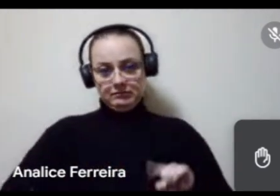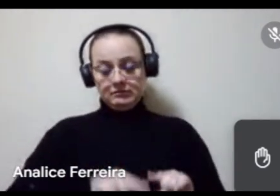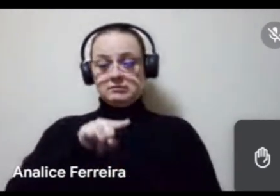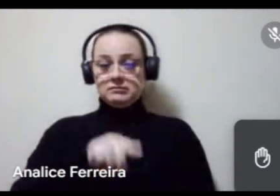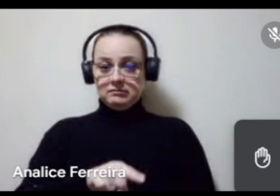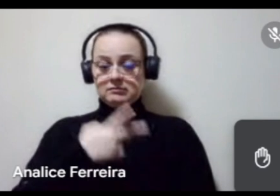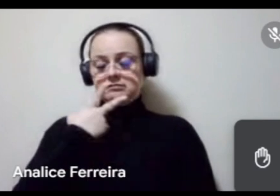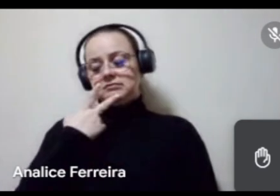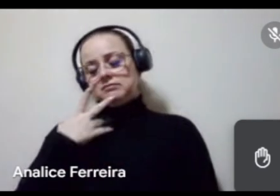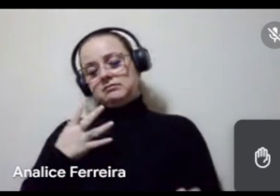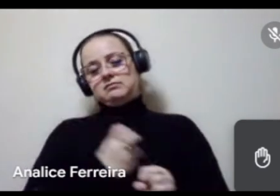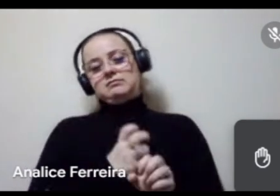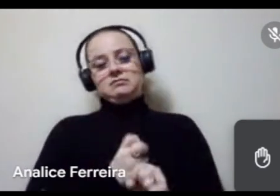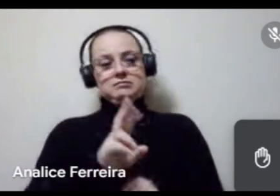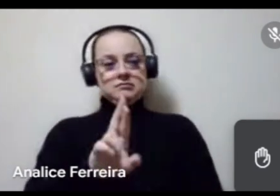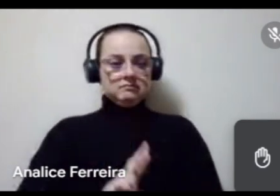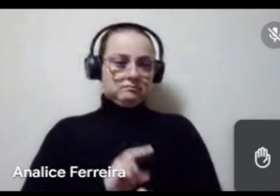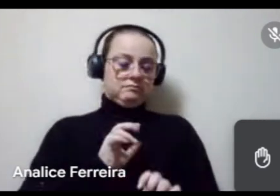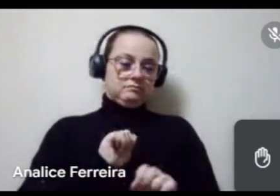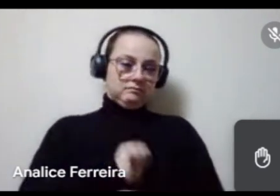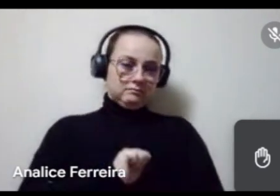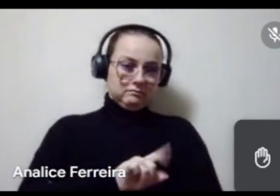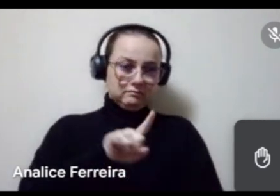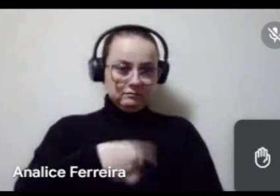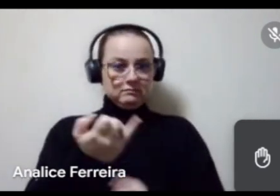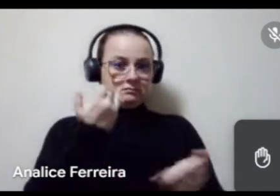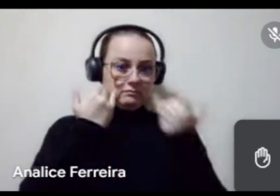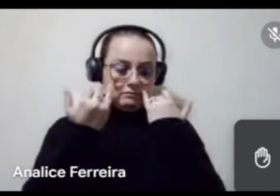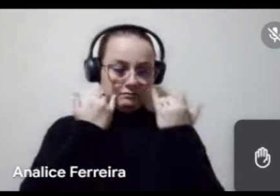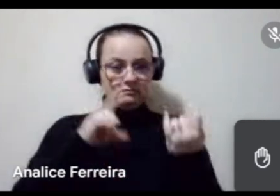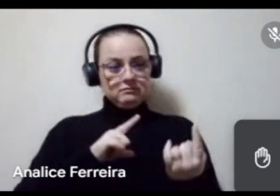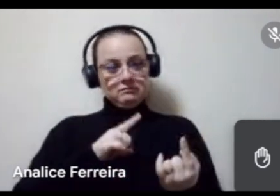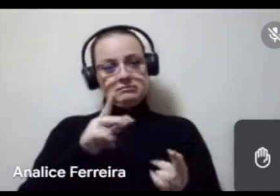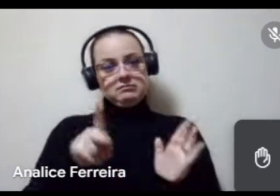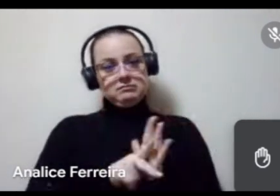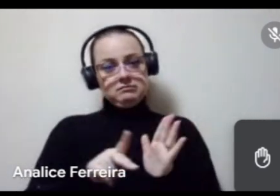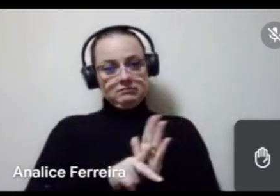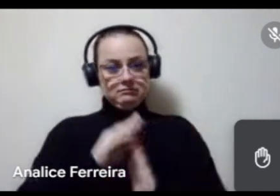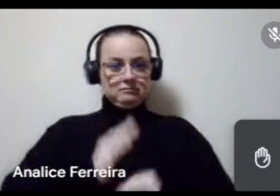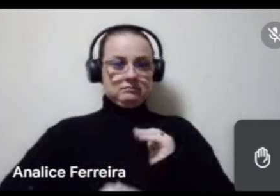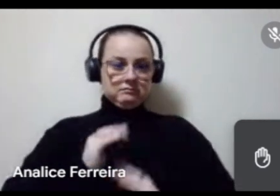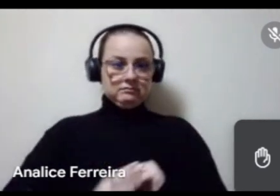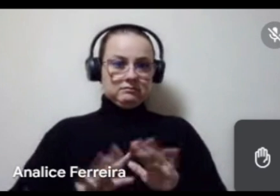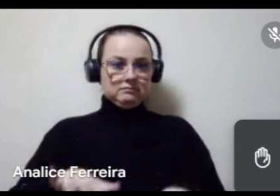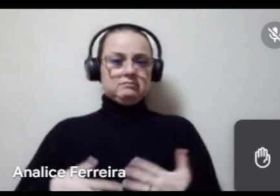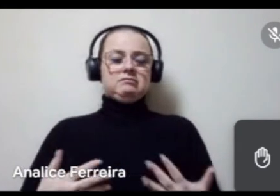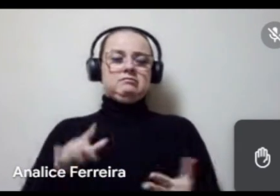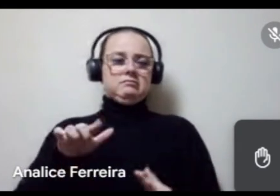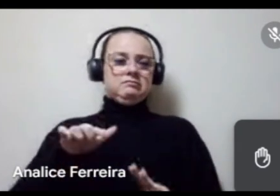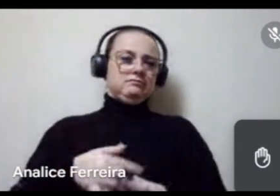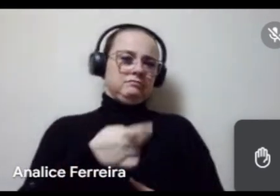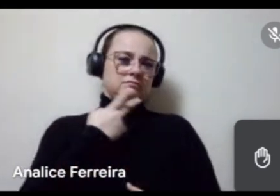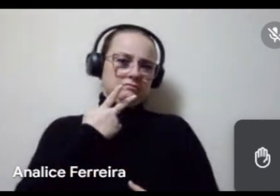valores, resultados esperados, dentre outras informações que nortearão a execução dos recursos. E aí, logo em seguida, fala